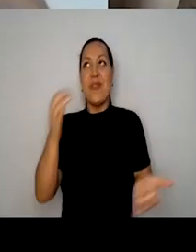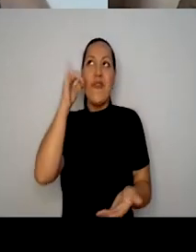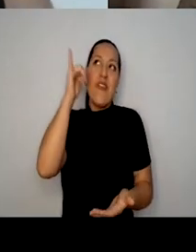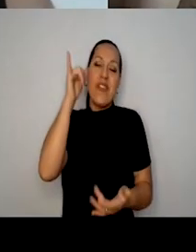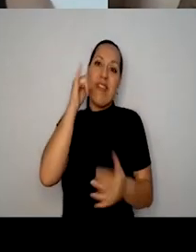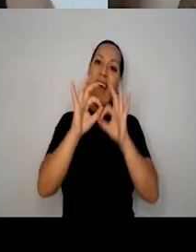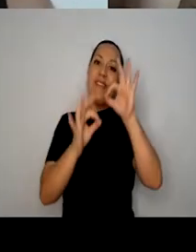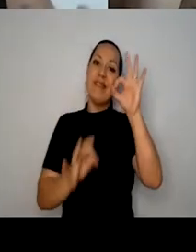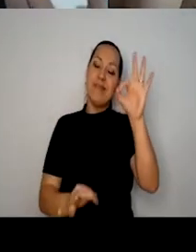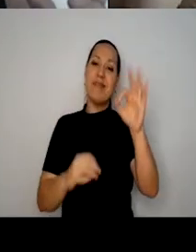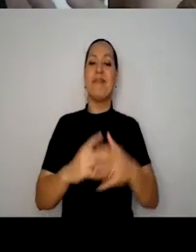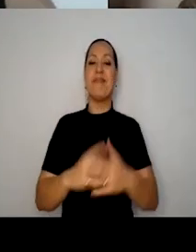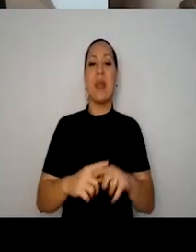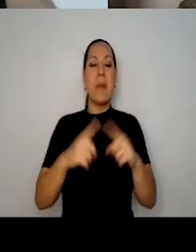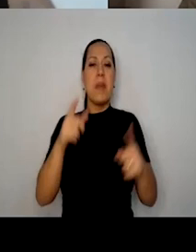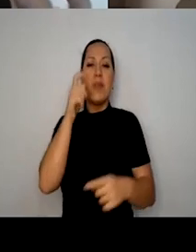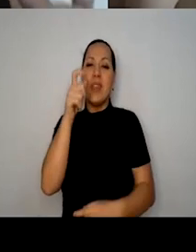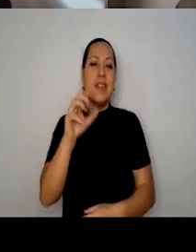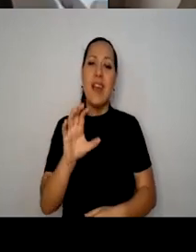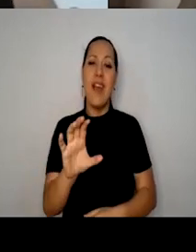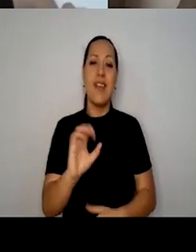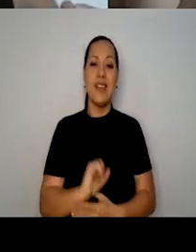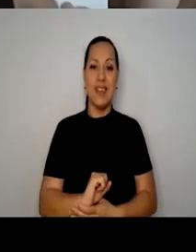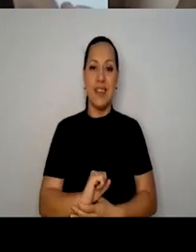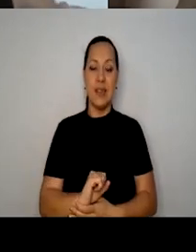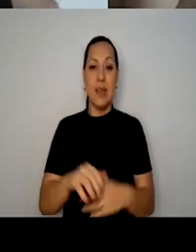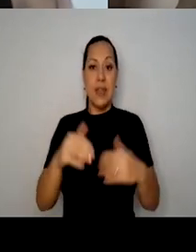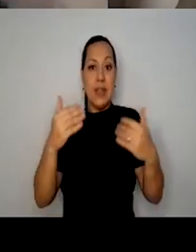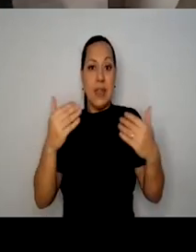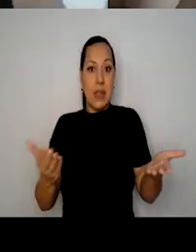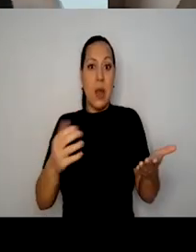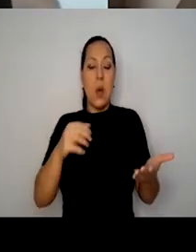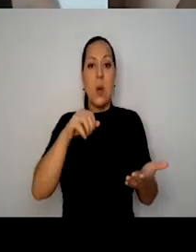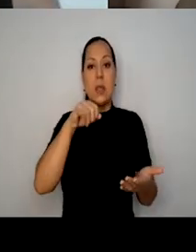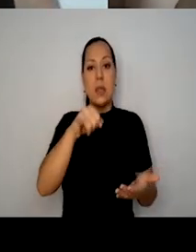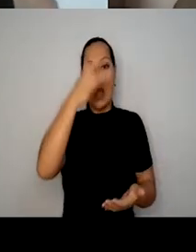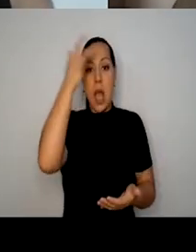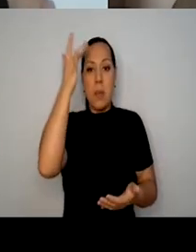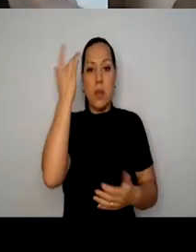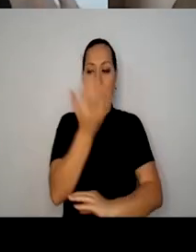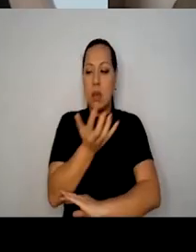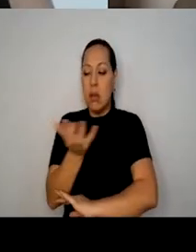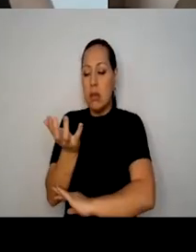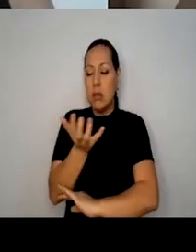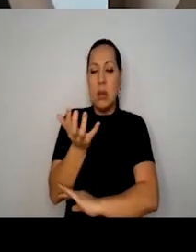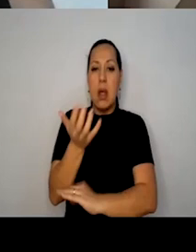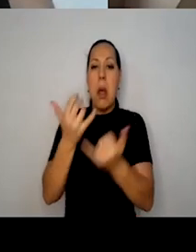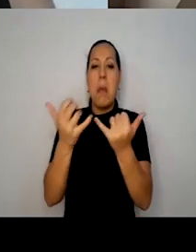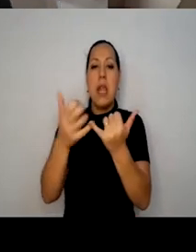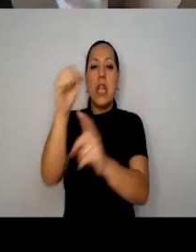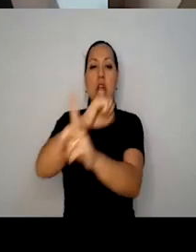Mas interessante é isso, e quando a pessoa, de certa maneira, apagada, excluída, ou sem voz,